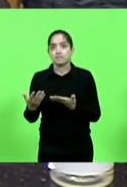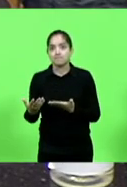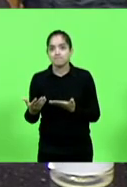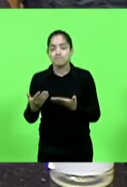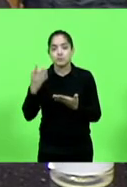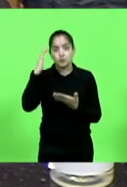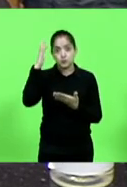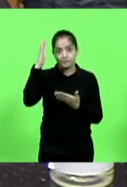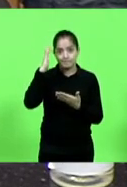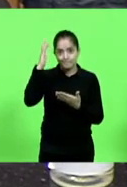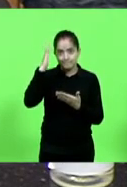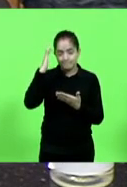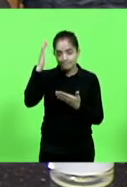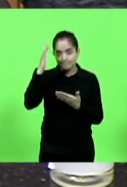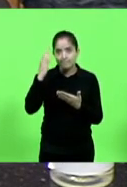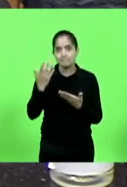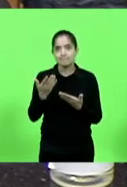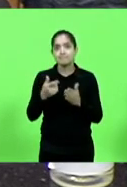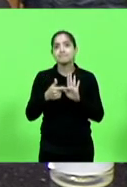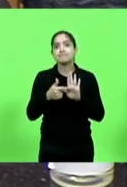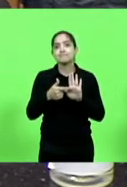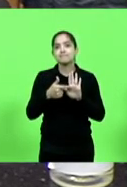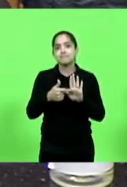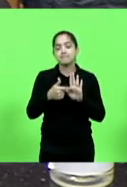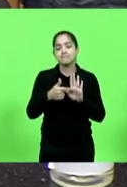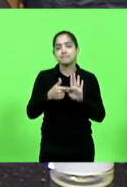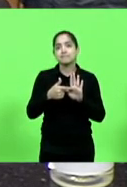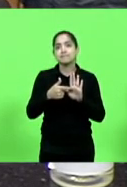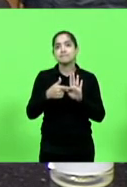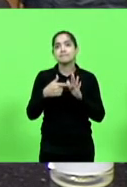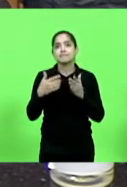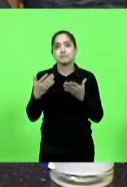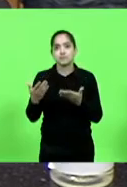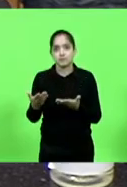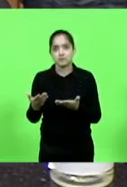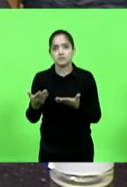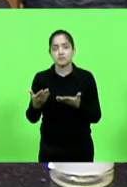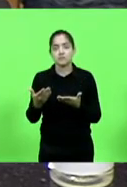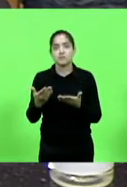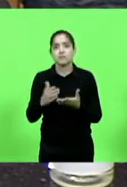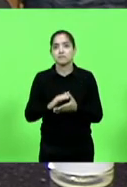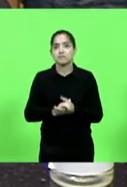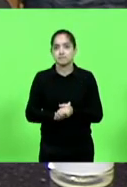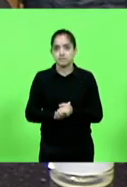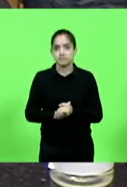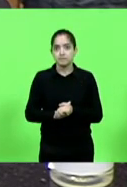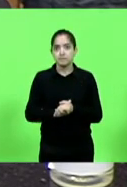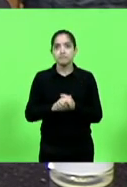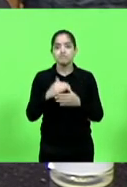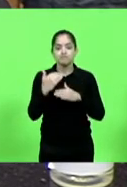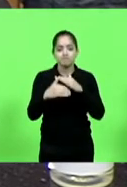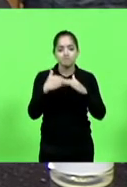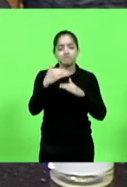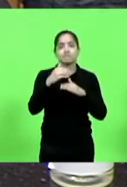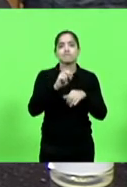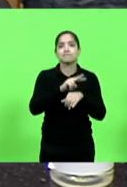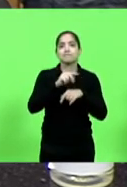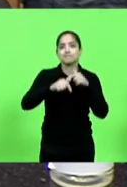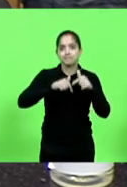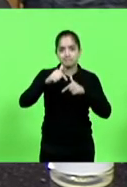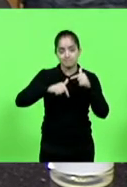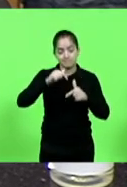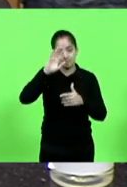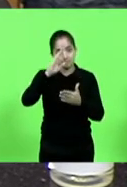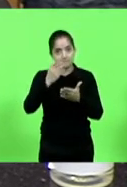sonhos e isso mostra quão grande o senhor é em relação à geração de emprego, a geração de